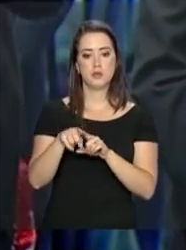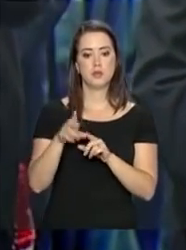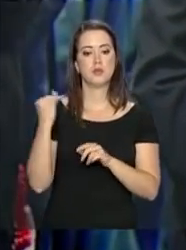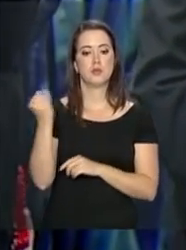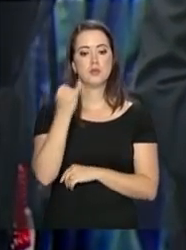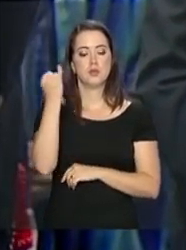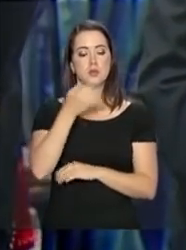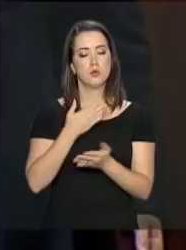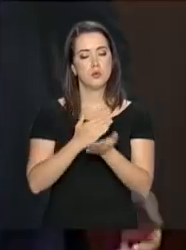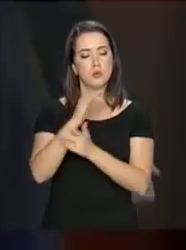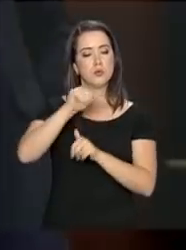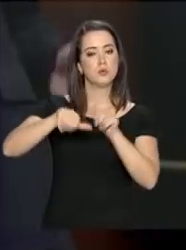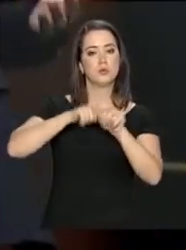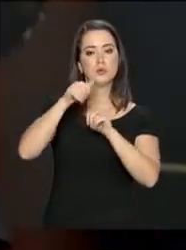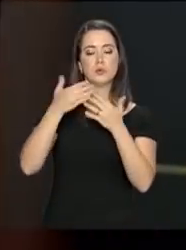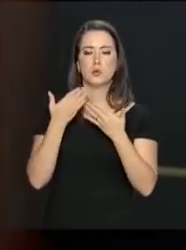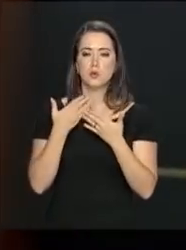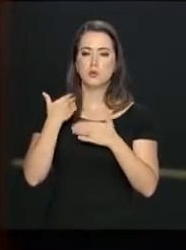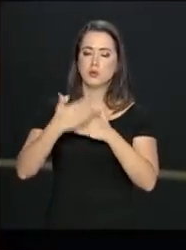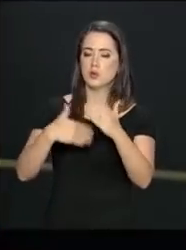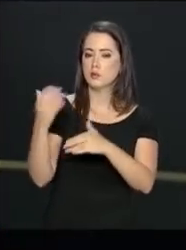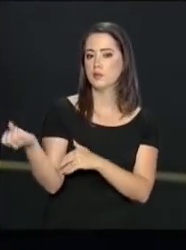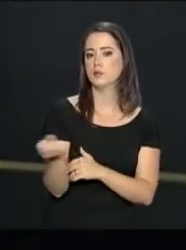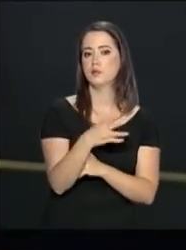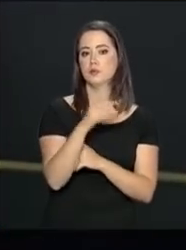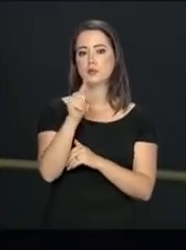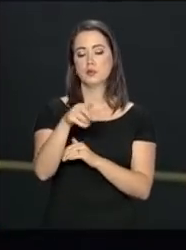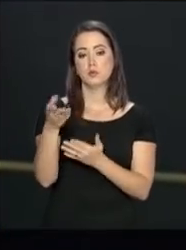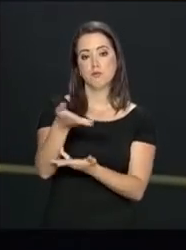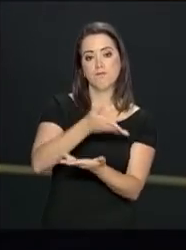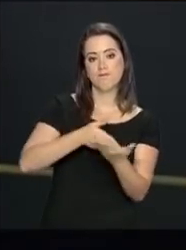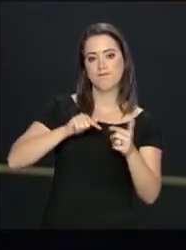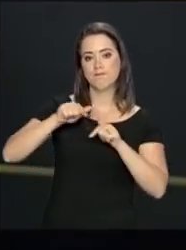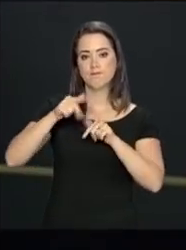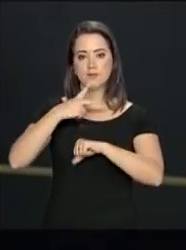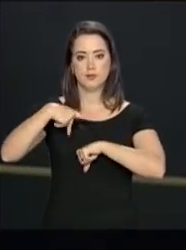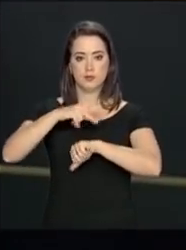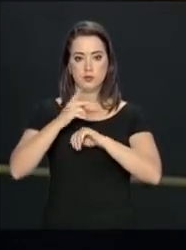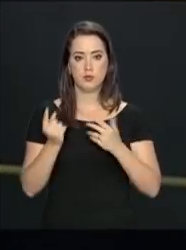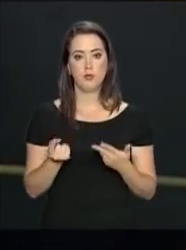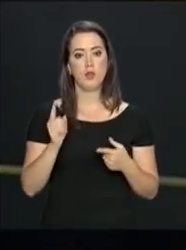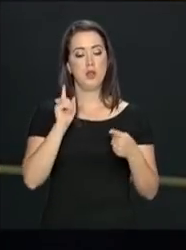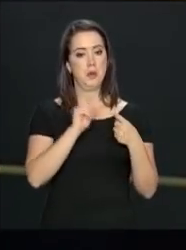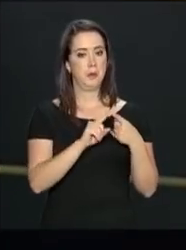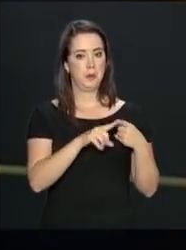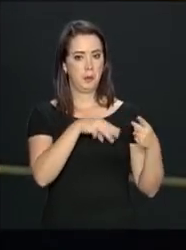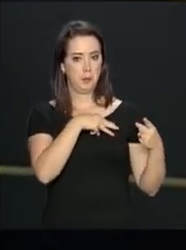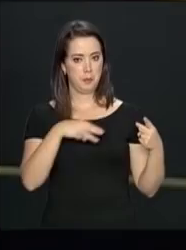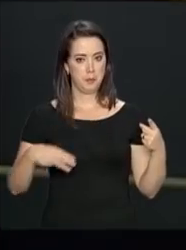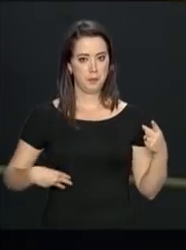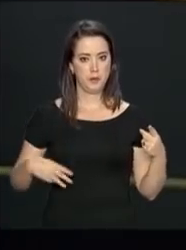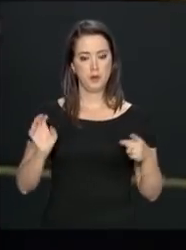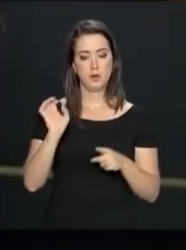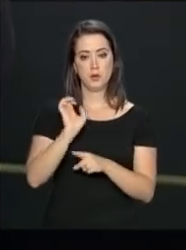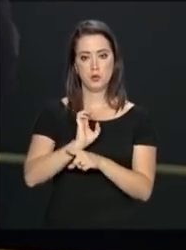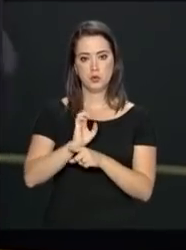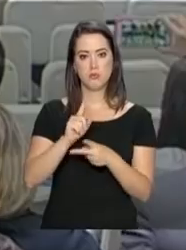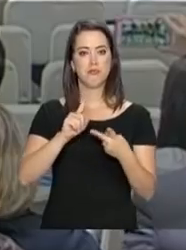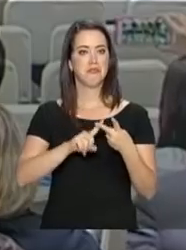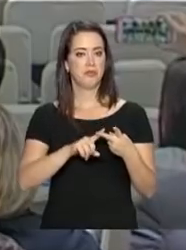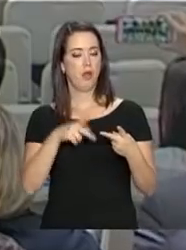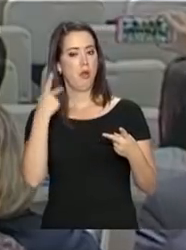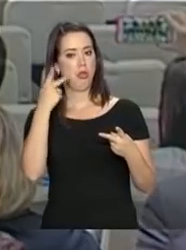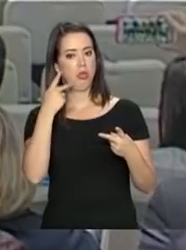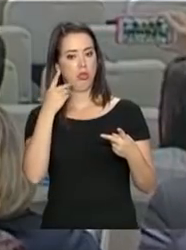iniciativas para o desenvolvimento e a modernização das relações de trabalho no país. Entre os agraciados, ministros